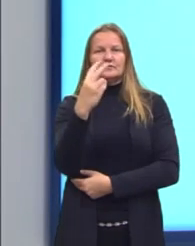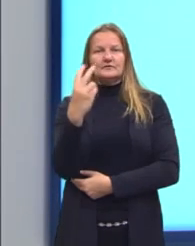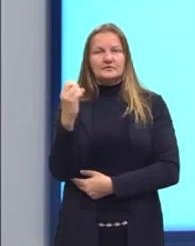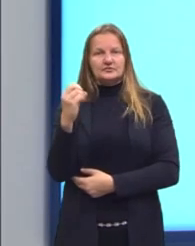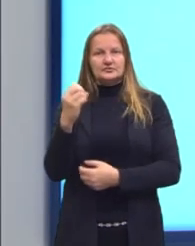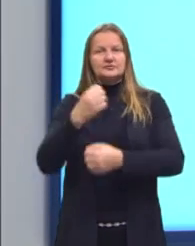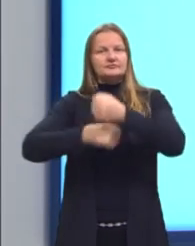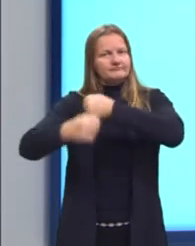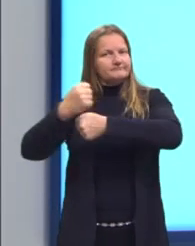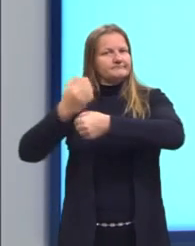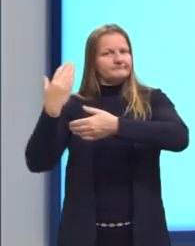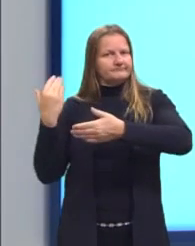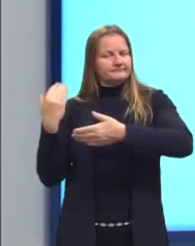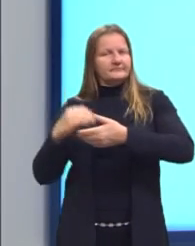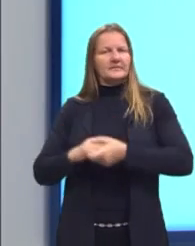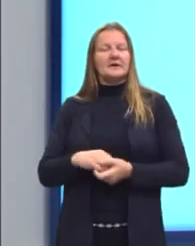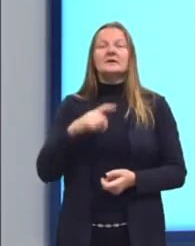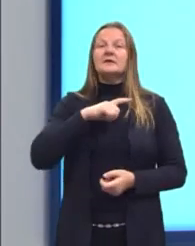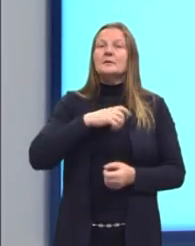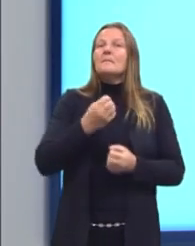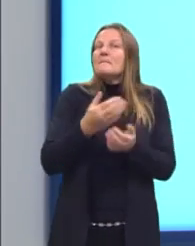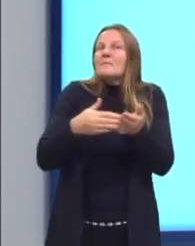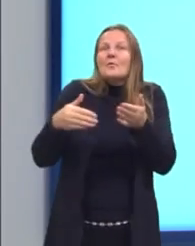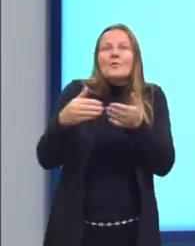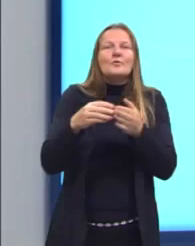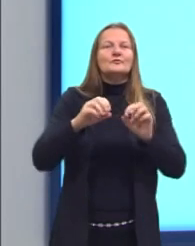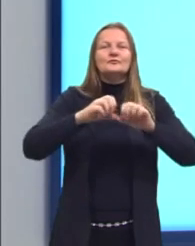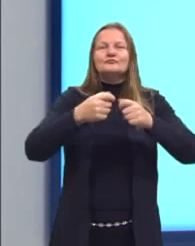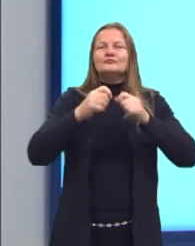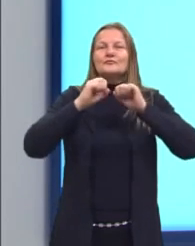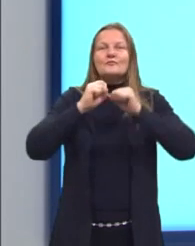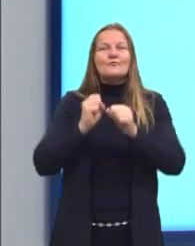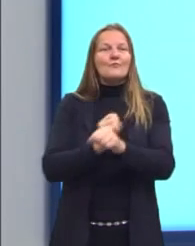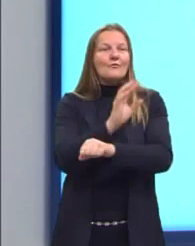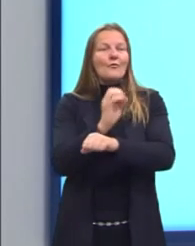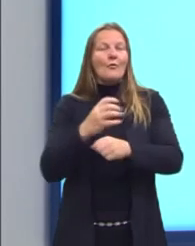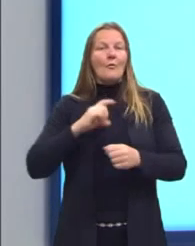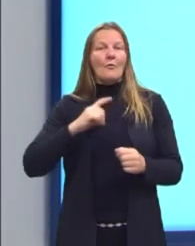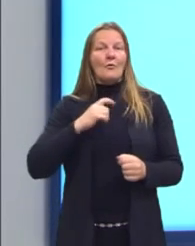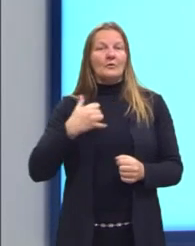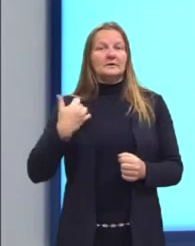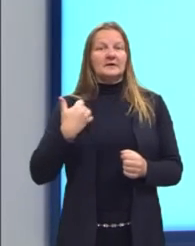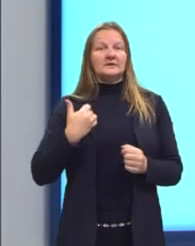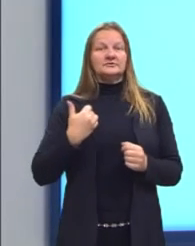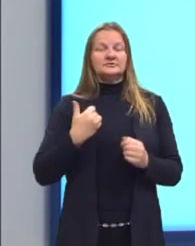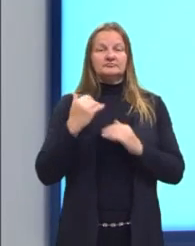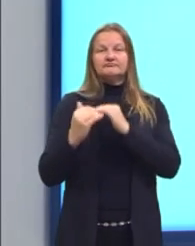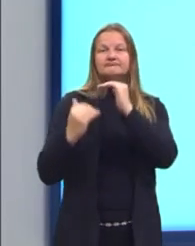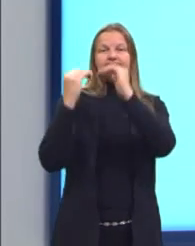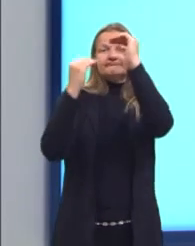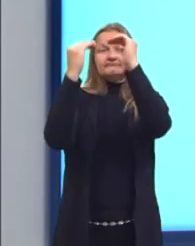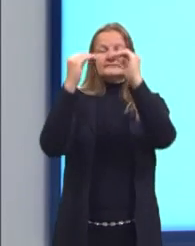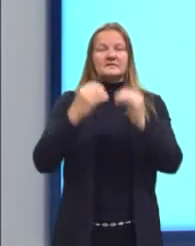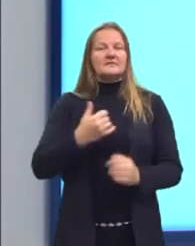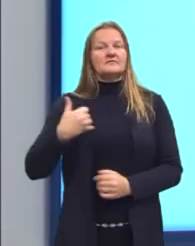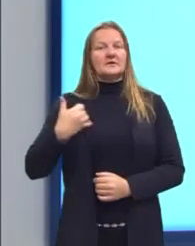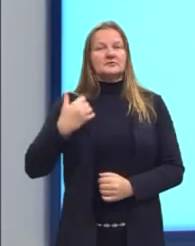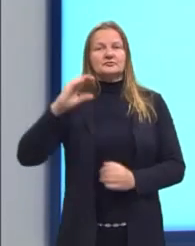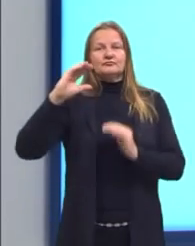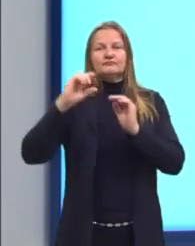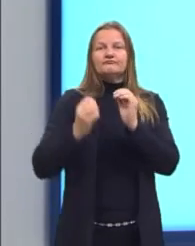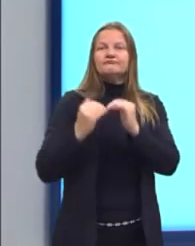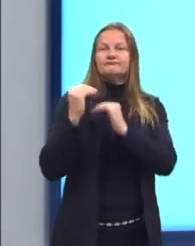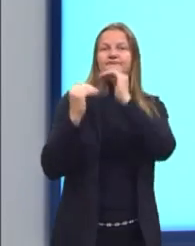Tem se tornado popular produzir grandes projeções de redução de prosperidade baseada no envelhecimento